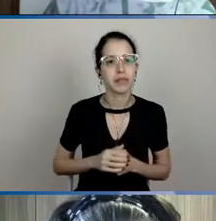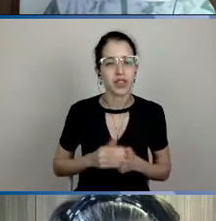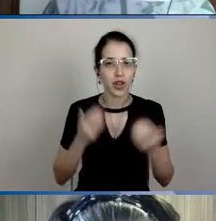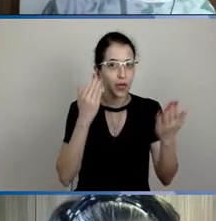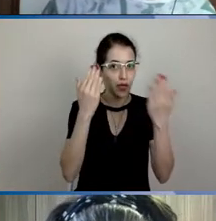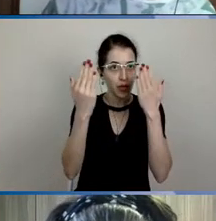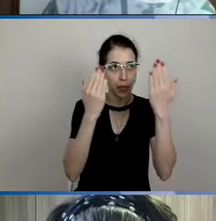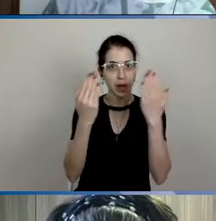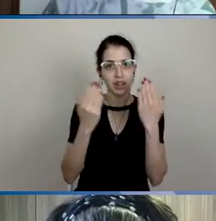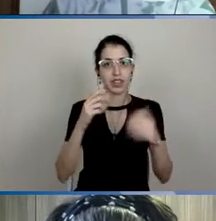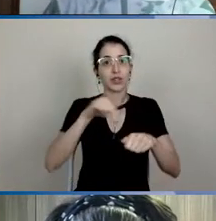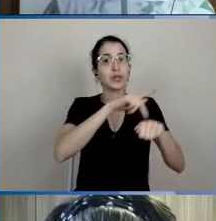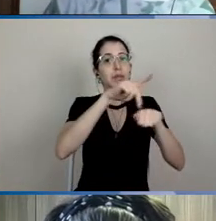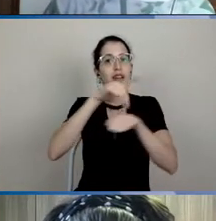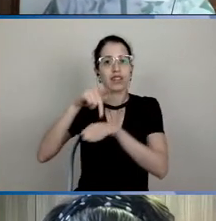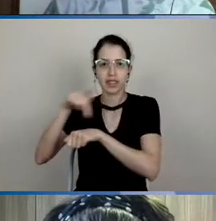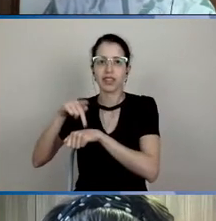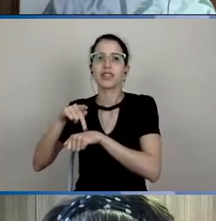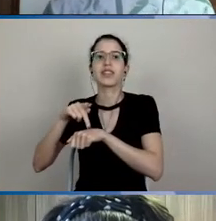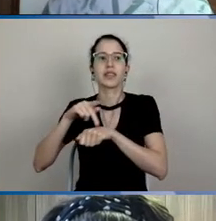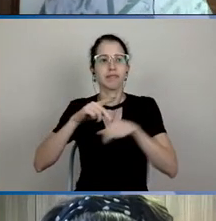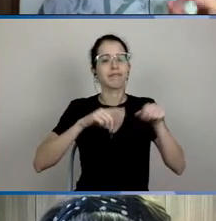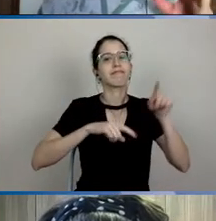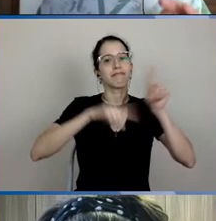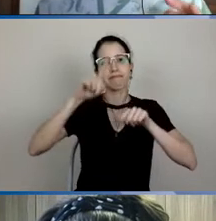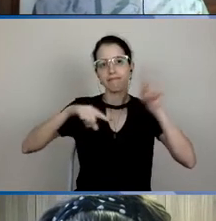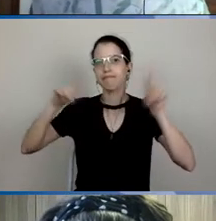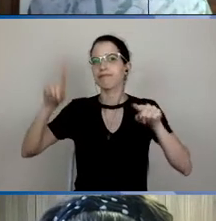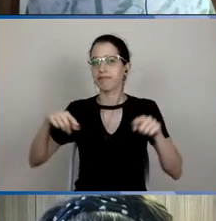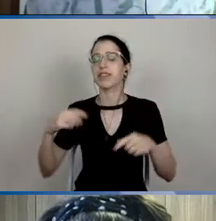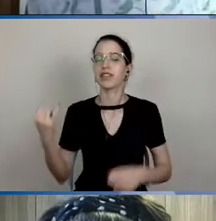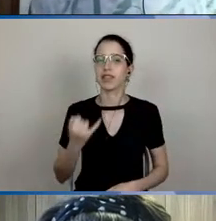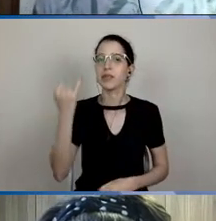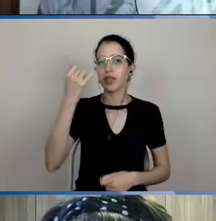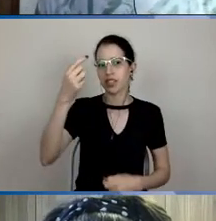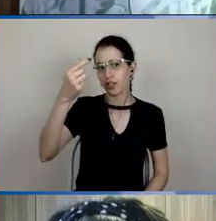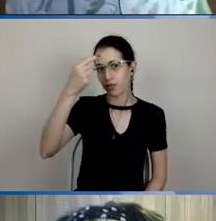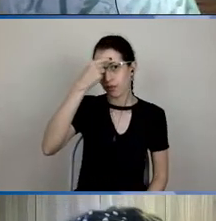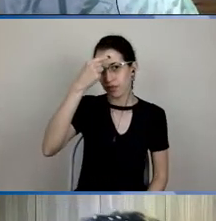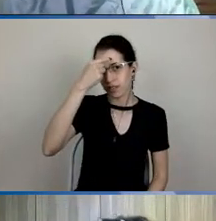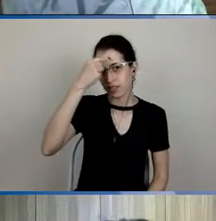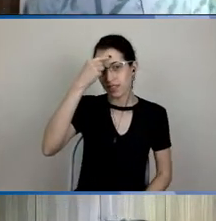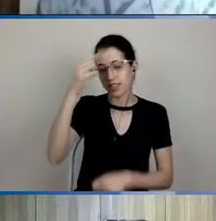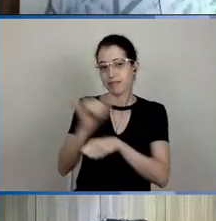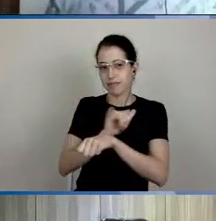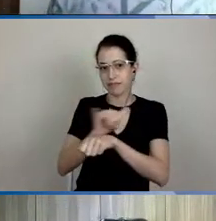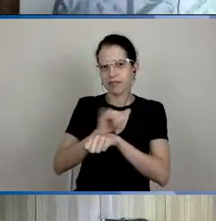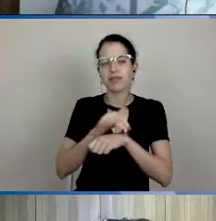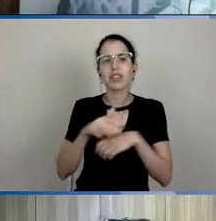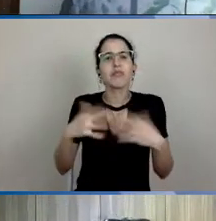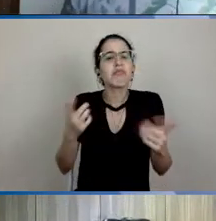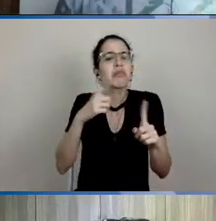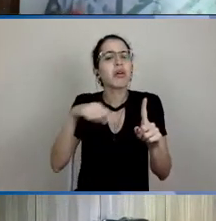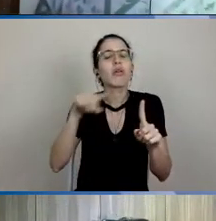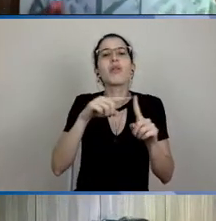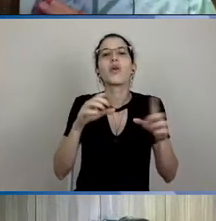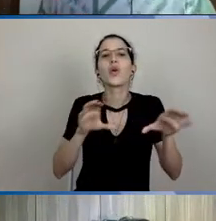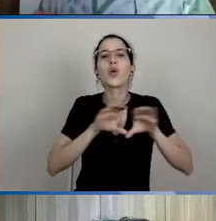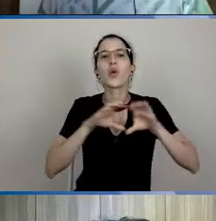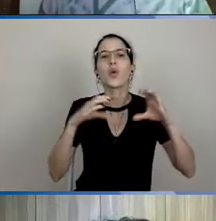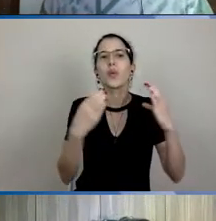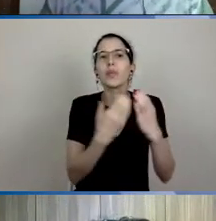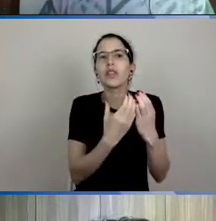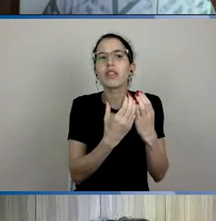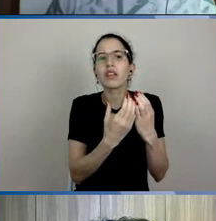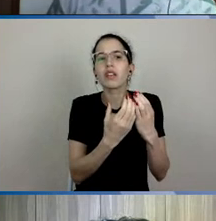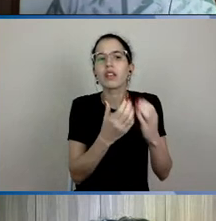precisamos ter consciência da importância dessas medidas. Agora, qual que o objetivo, então, do Comitê Gestor da Pandemia e do Neves, que é essa proposta que